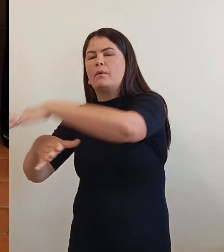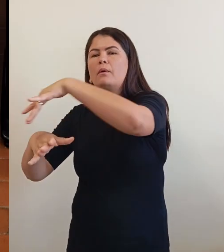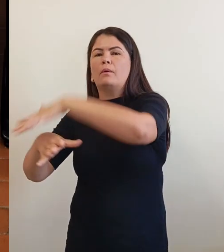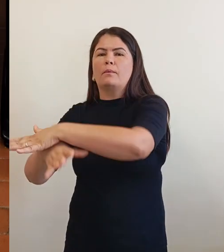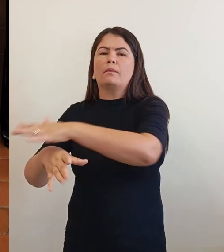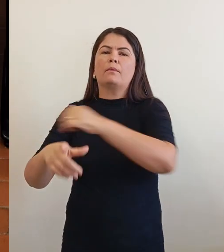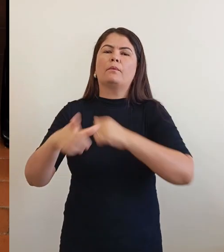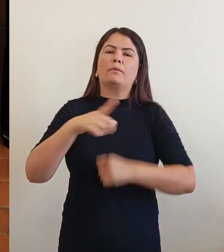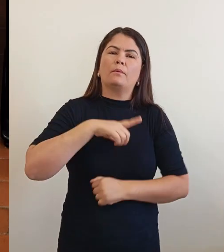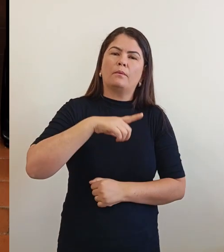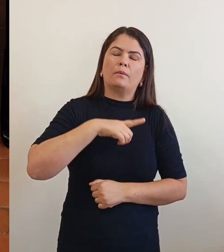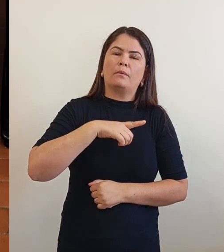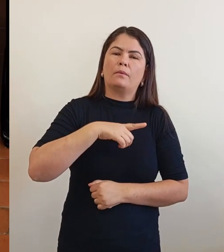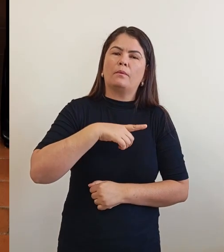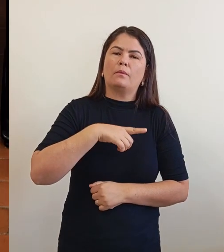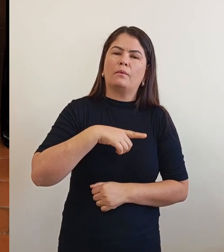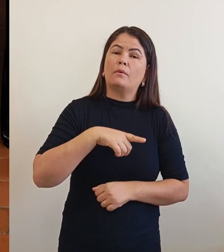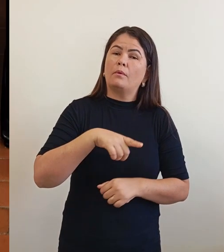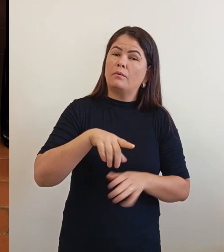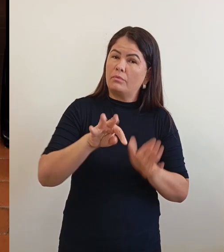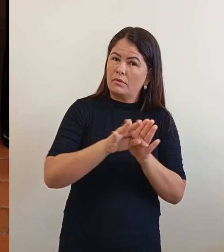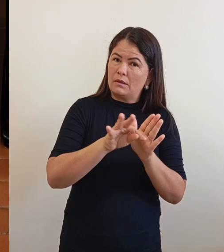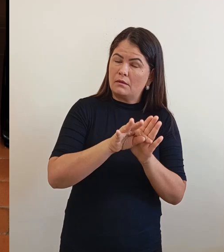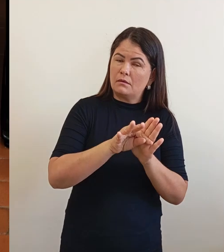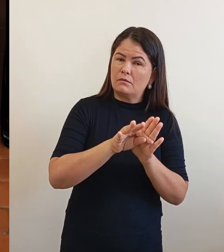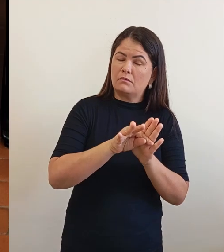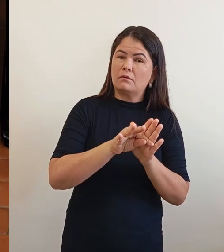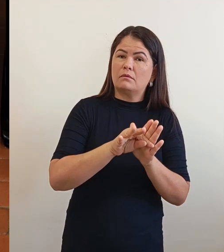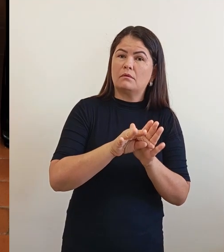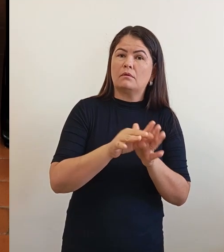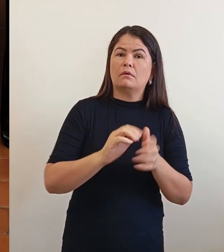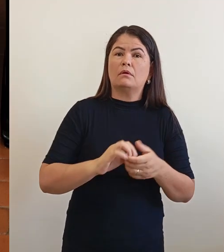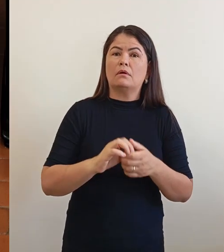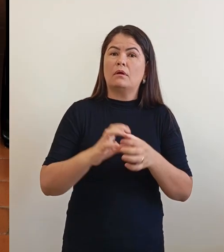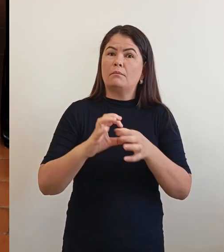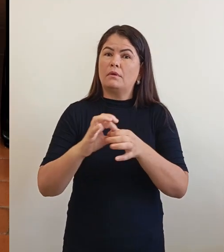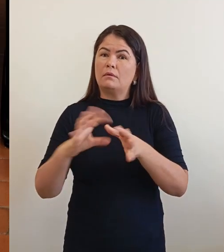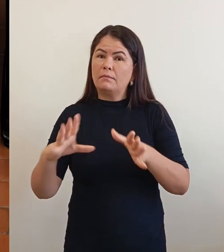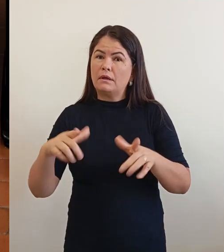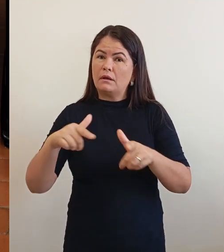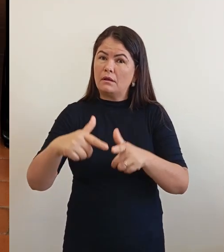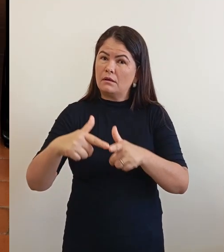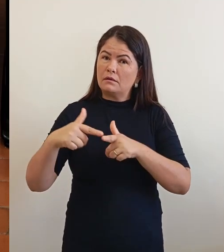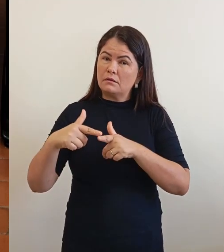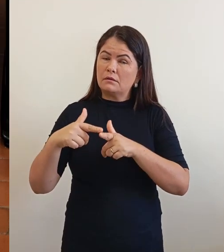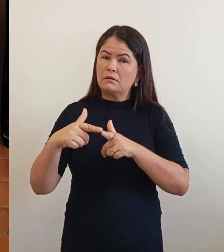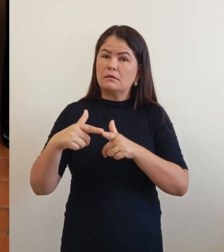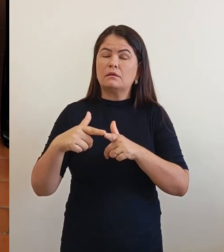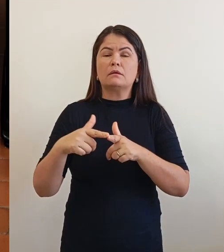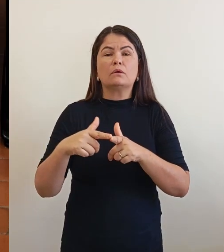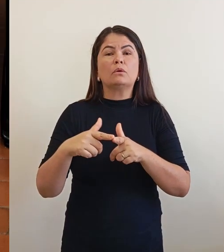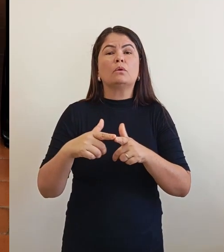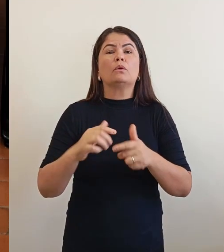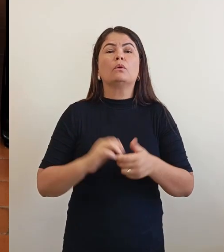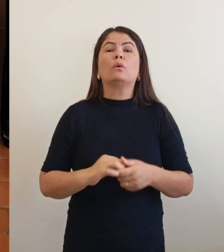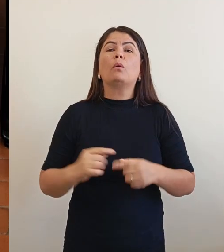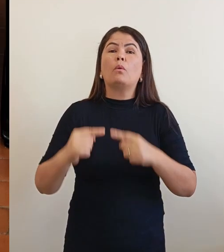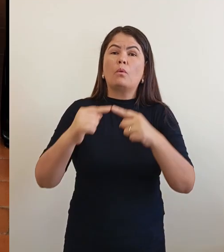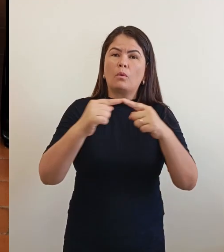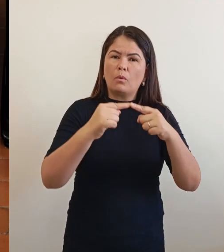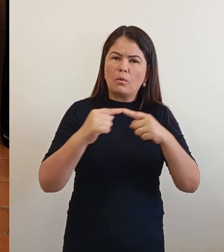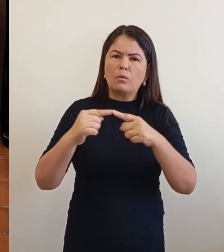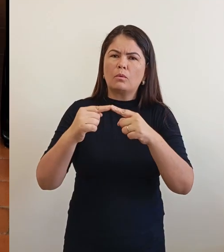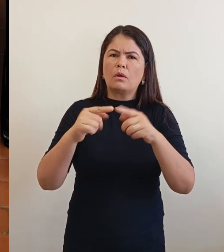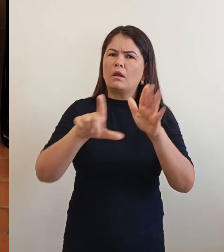técnicos que vai estar lá para estar liberando as licenças, de acordo, manda a